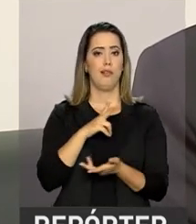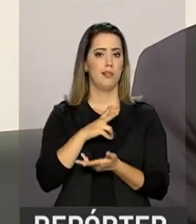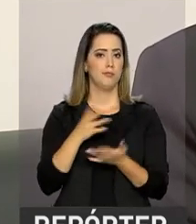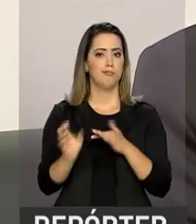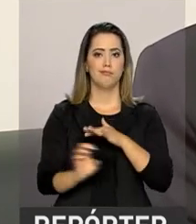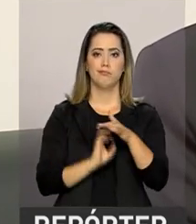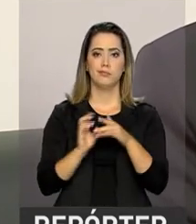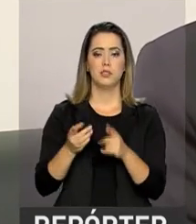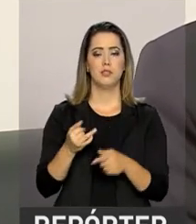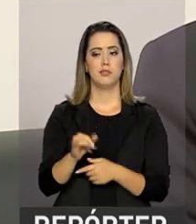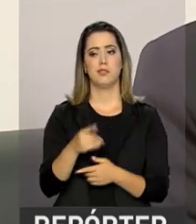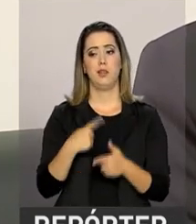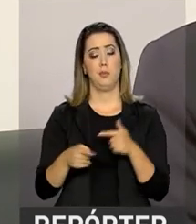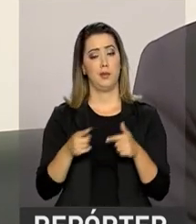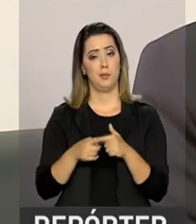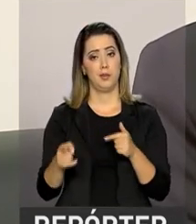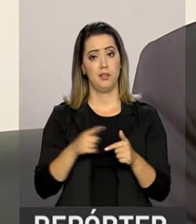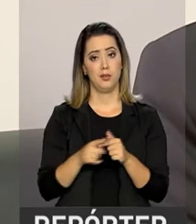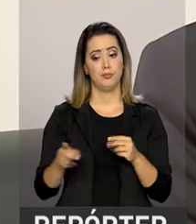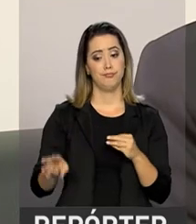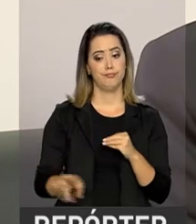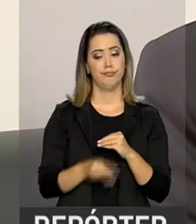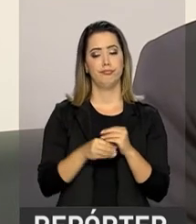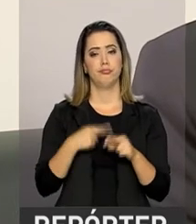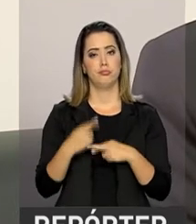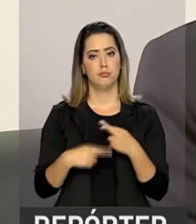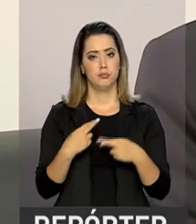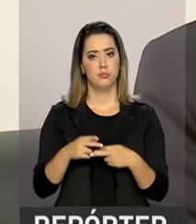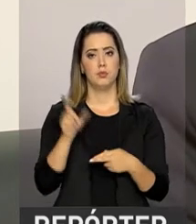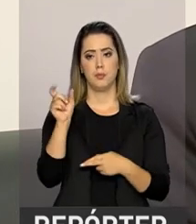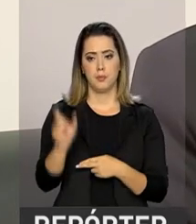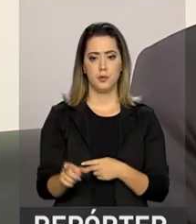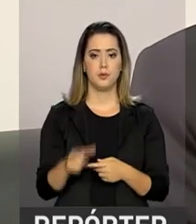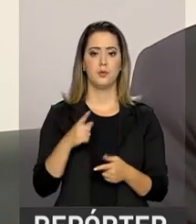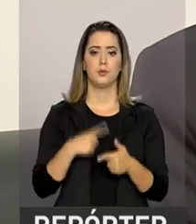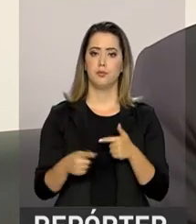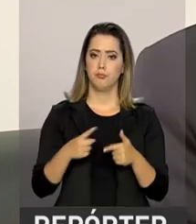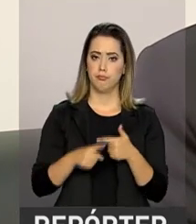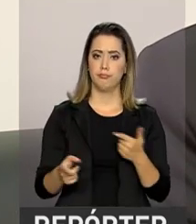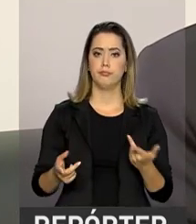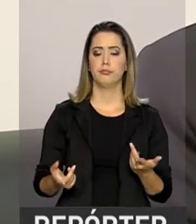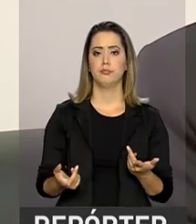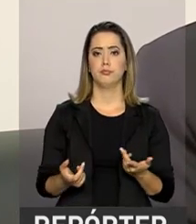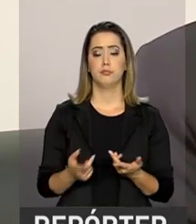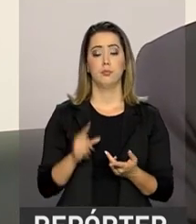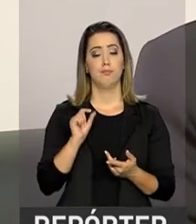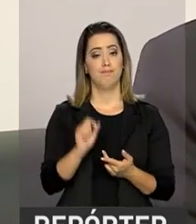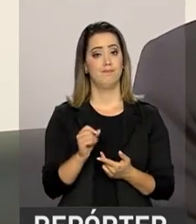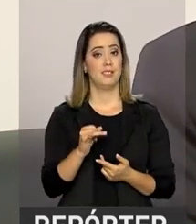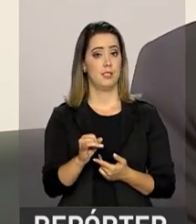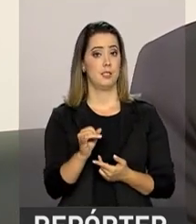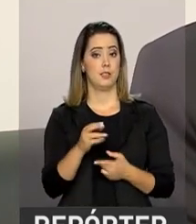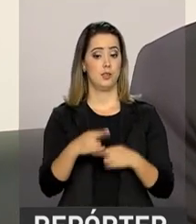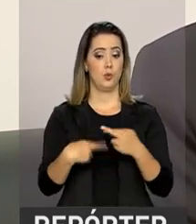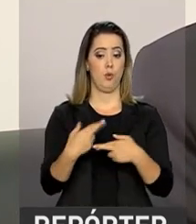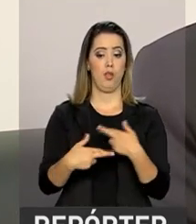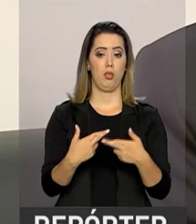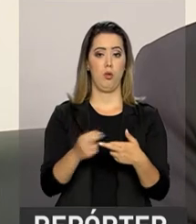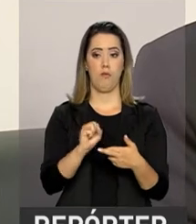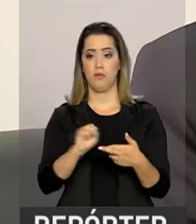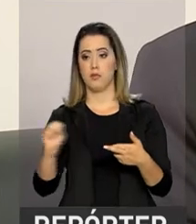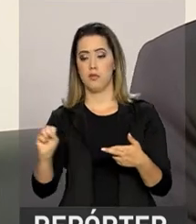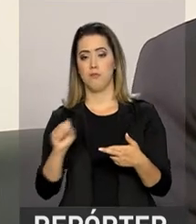contratempo que ocorra no aditamento, o estudante vai ficar sem renovar o semestre. E se ele não consegue renovar o